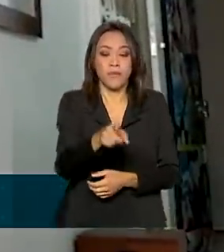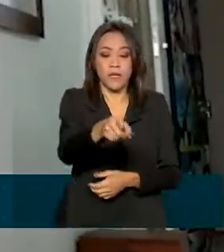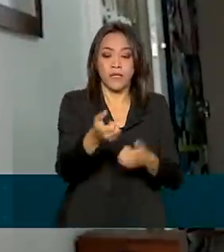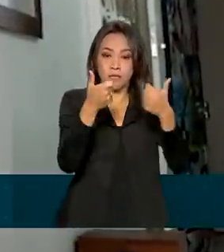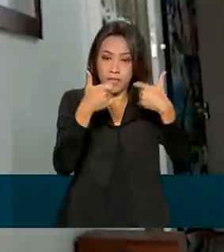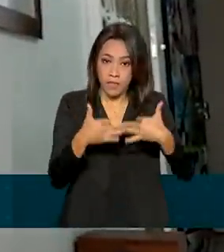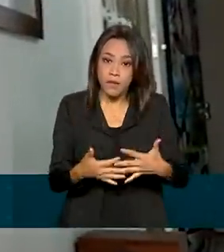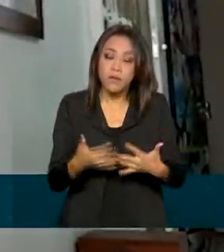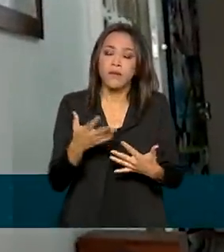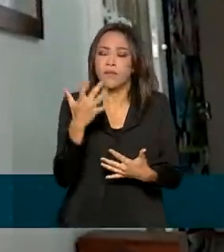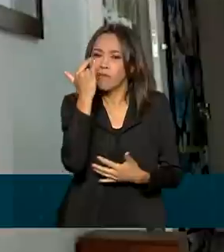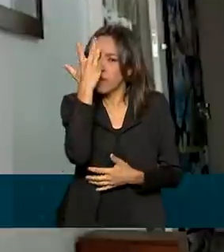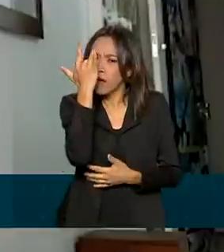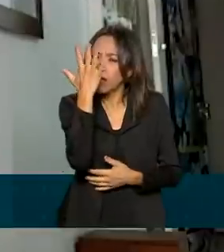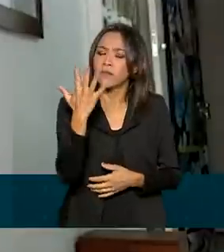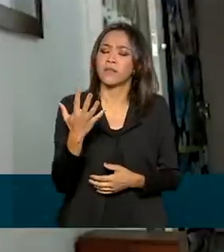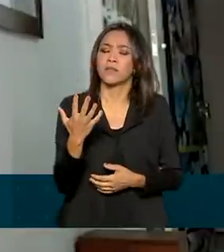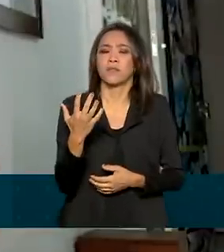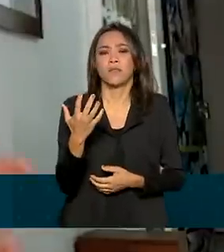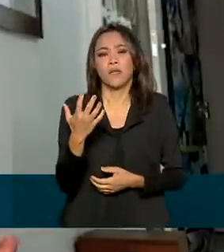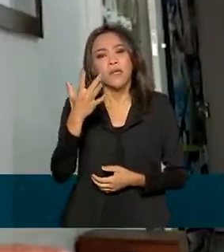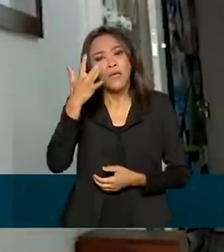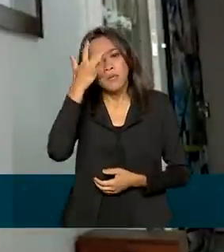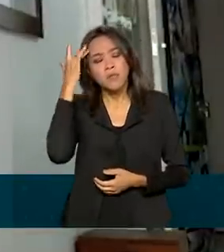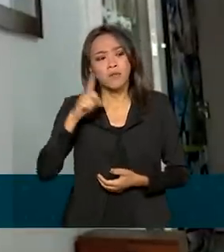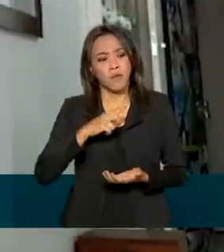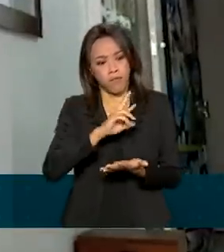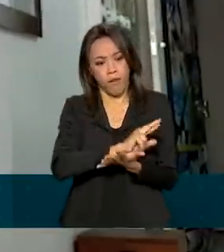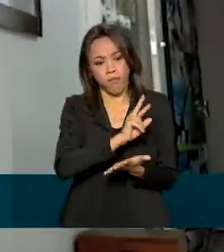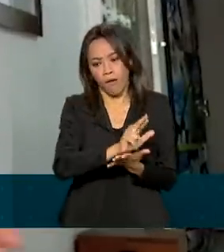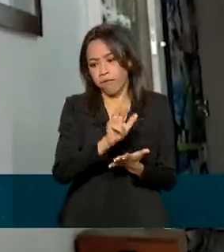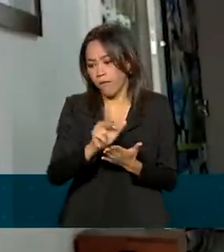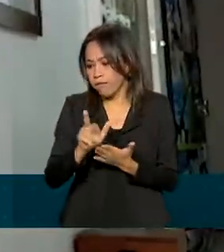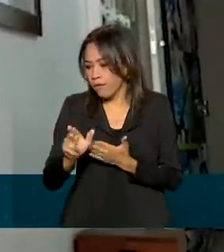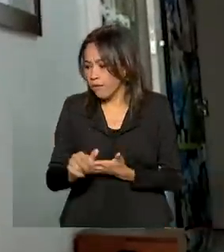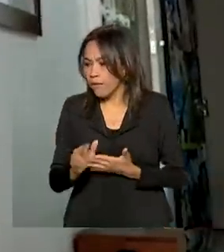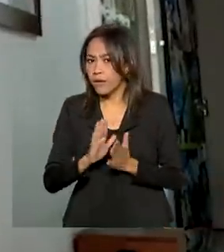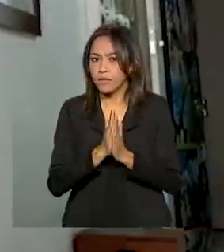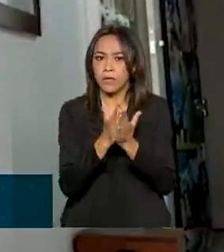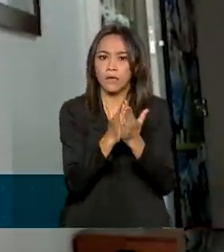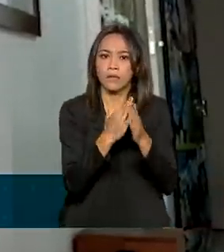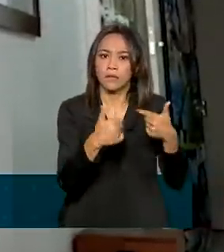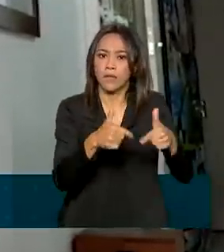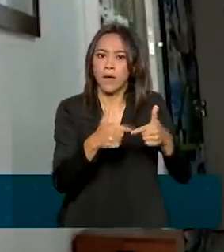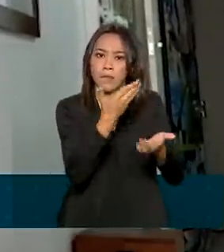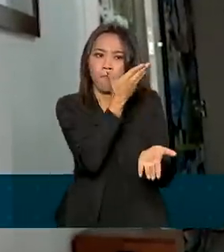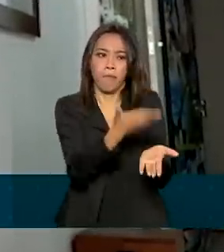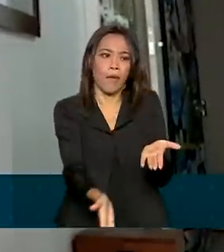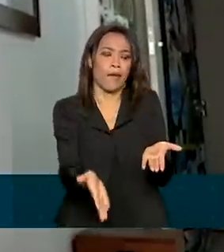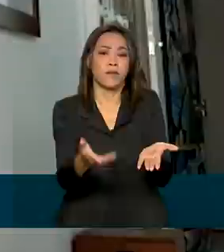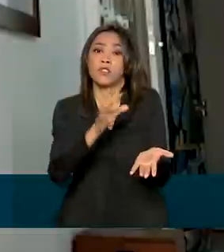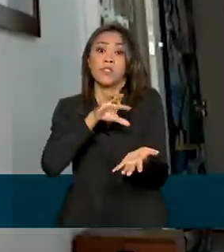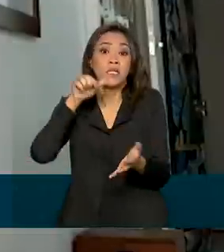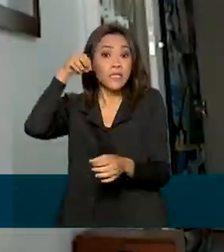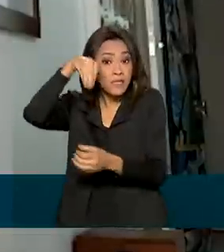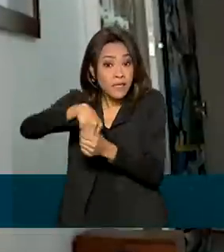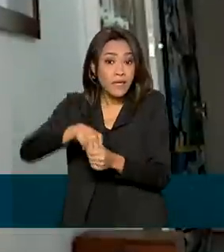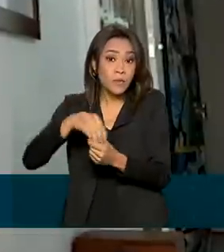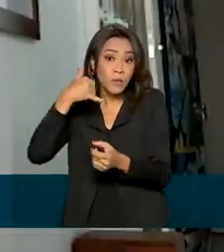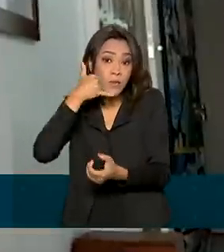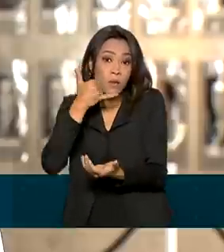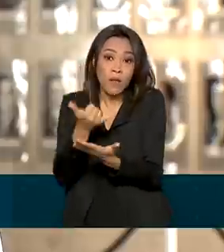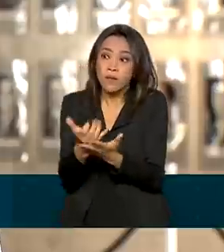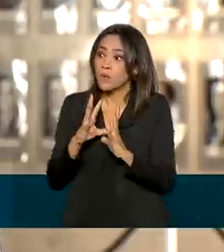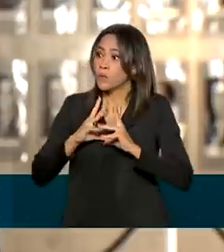de muita gente ter várias carteiras de trabalho, pede. E lá não, lá tem todos os registros em um